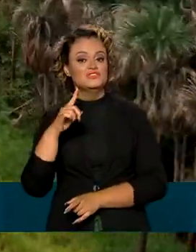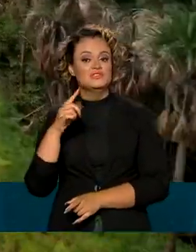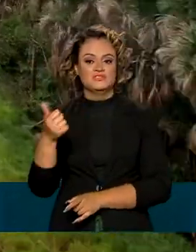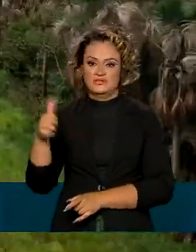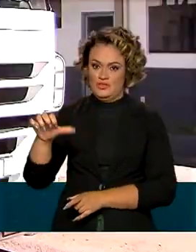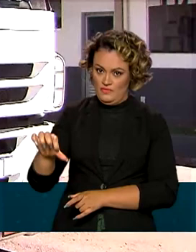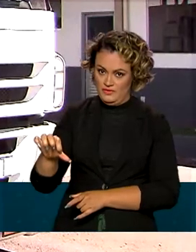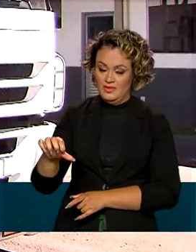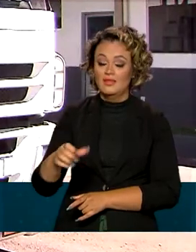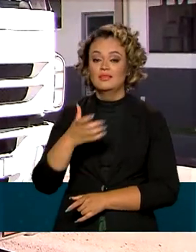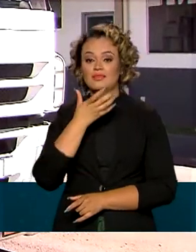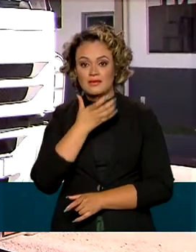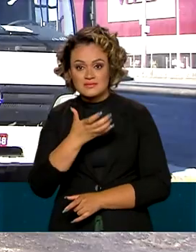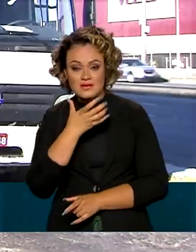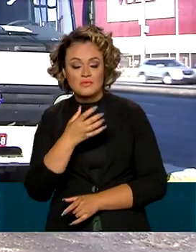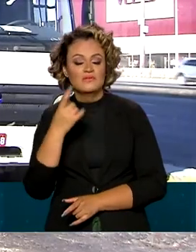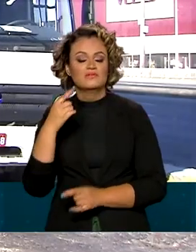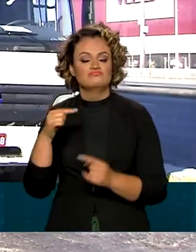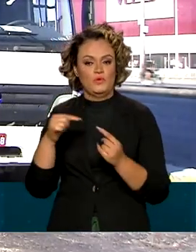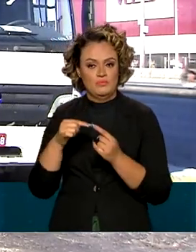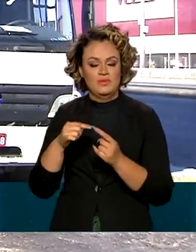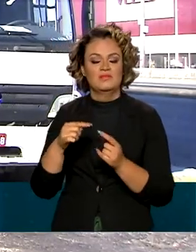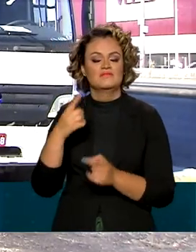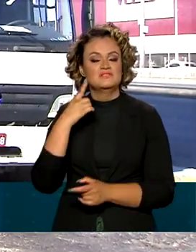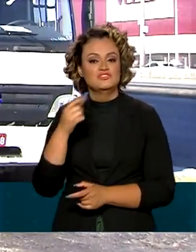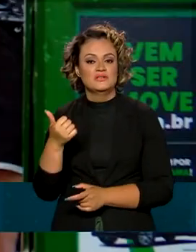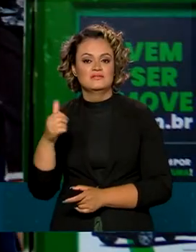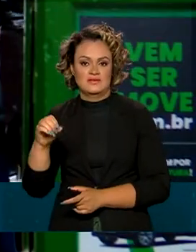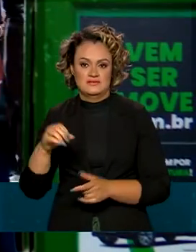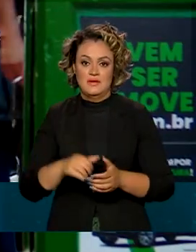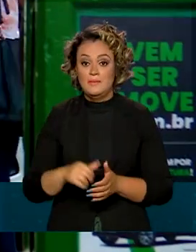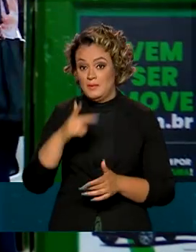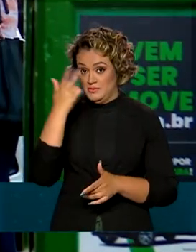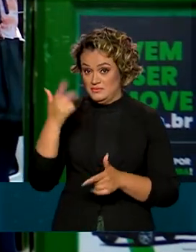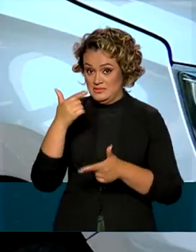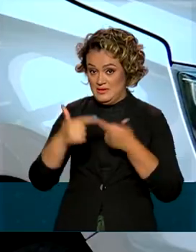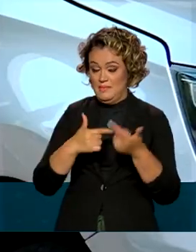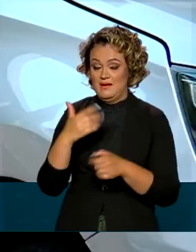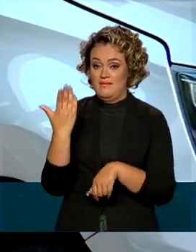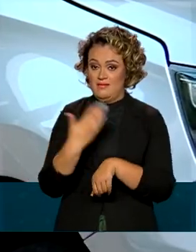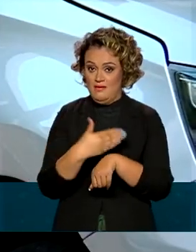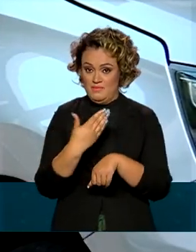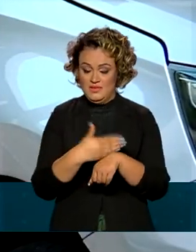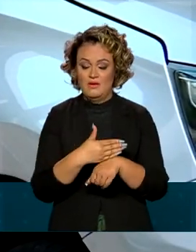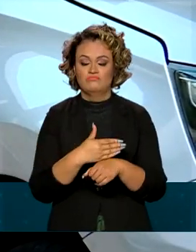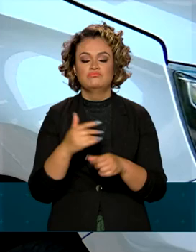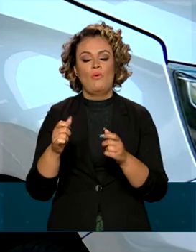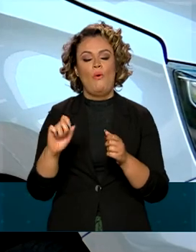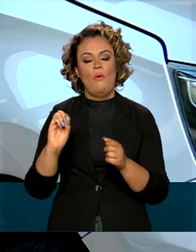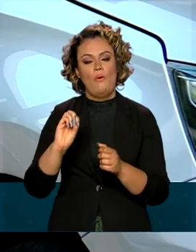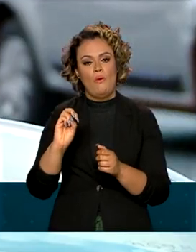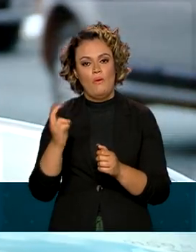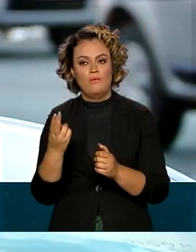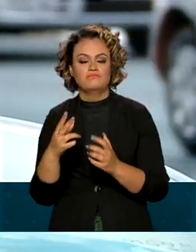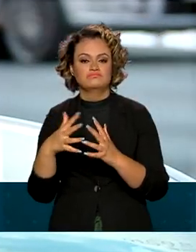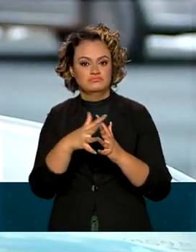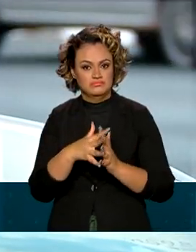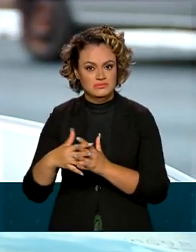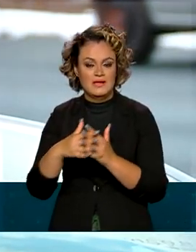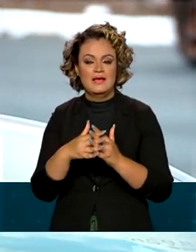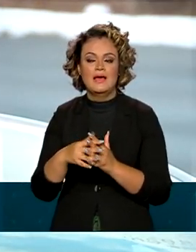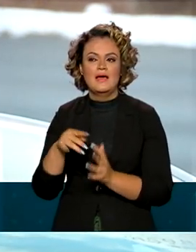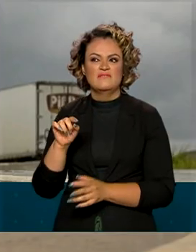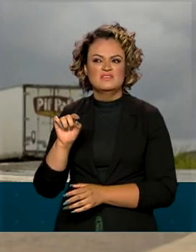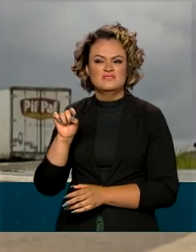19 e em dezembro, no dia 10. Para caminhoneiros e taxistas, o benefício é de mil reais mensais pagos até